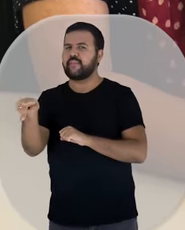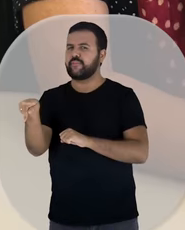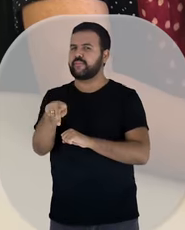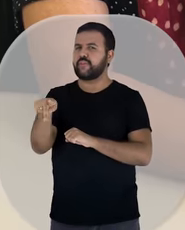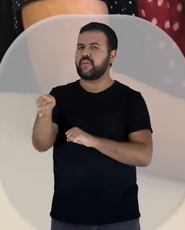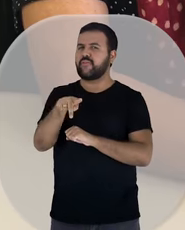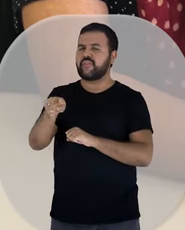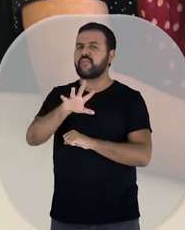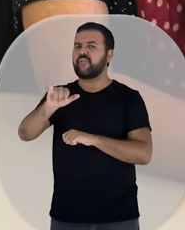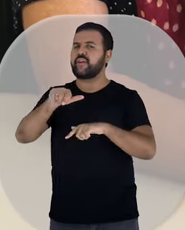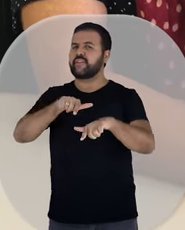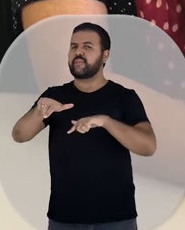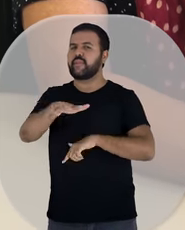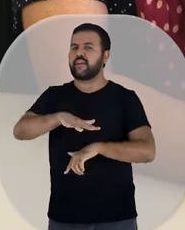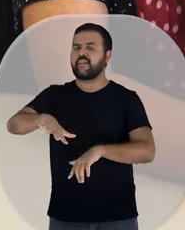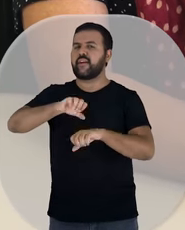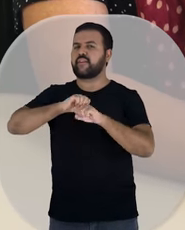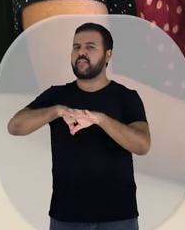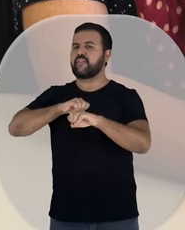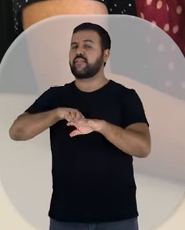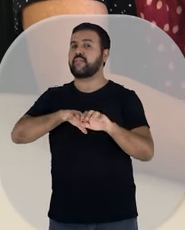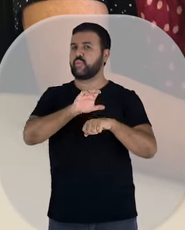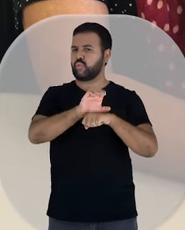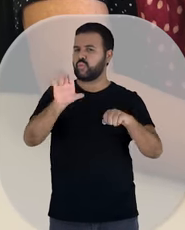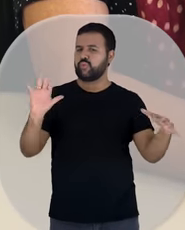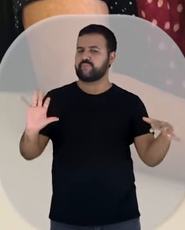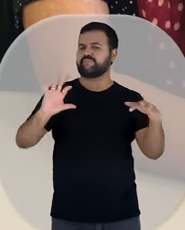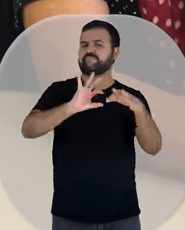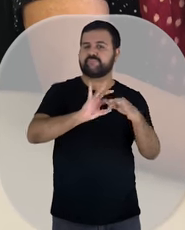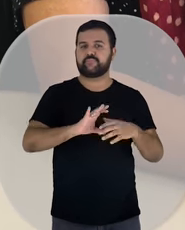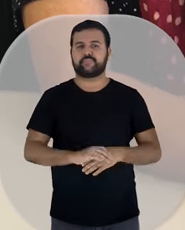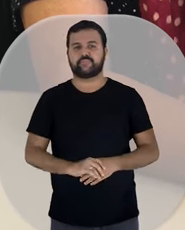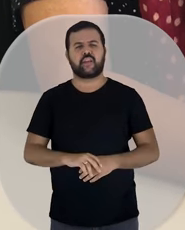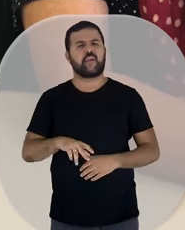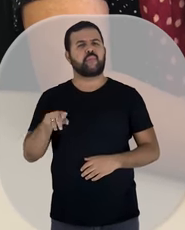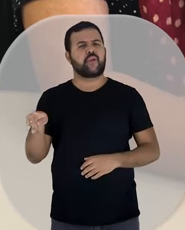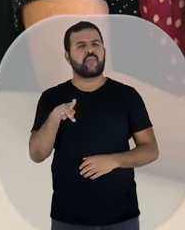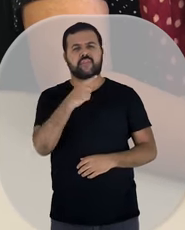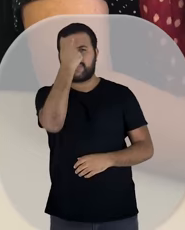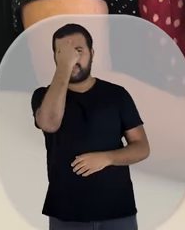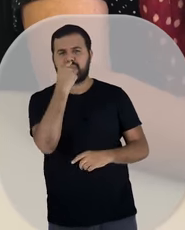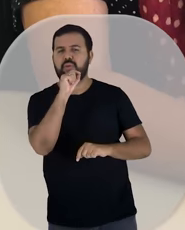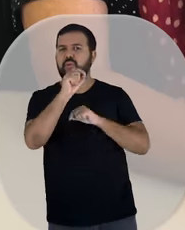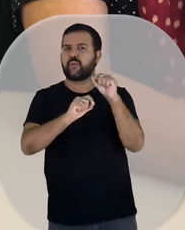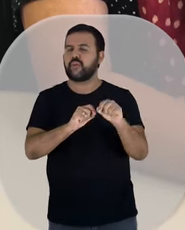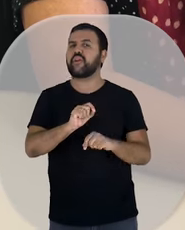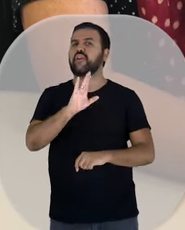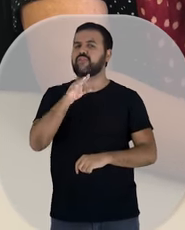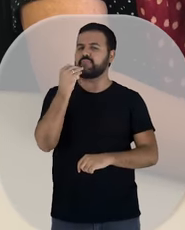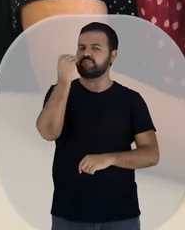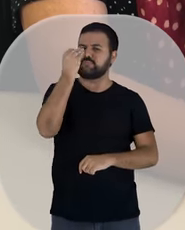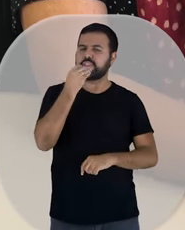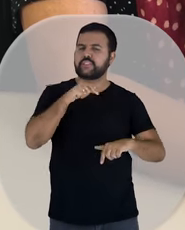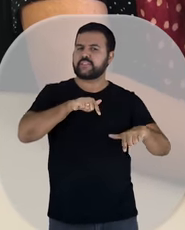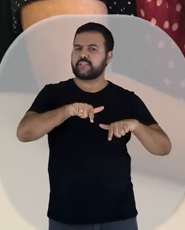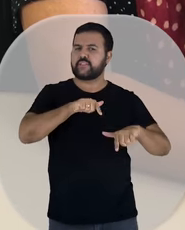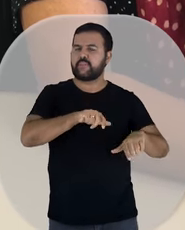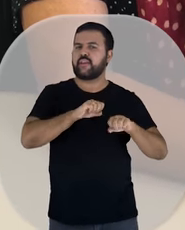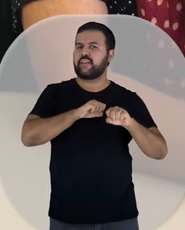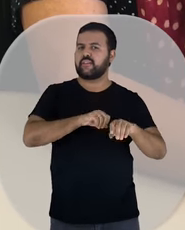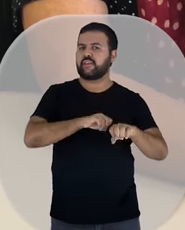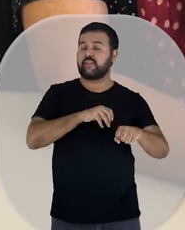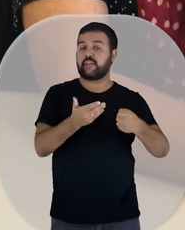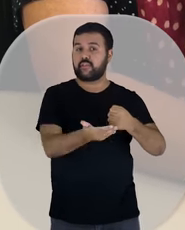habilitar e capacitar professores para o exercício da docência. Professores esses da educação básica, do